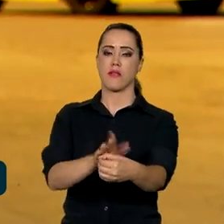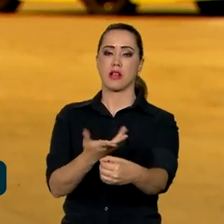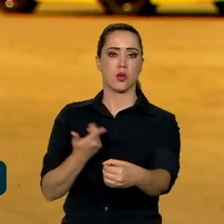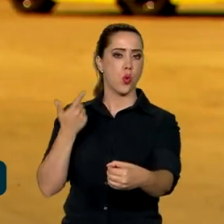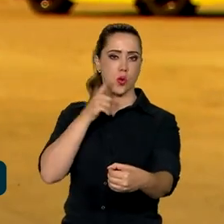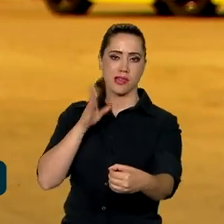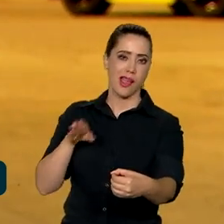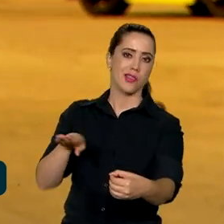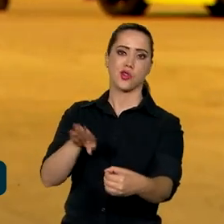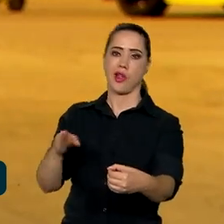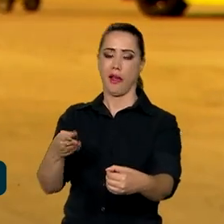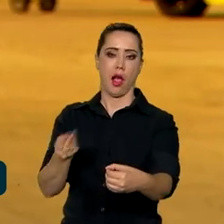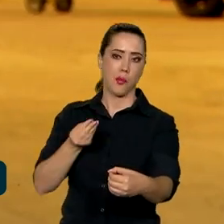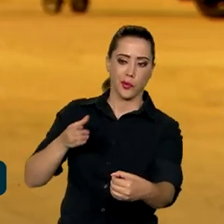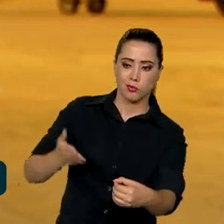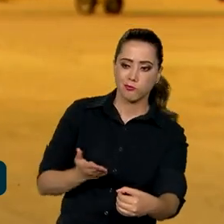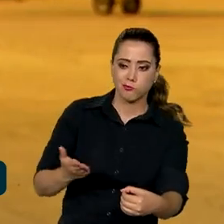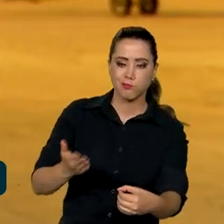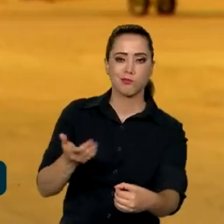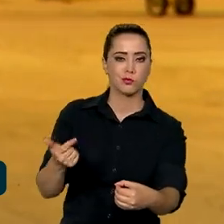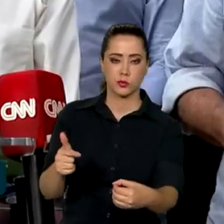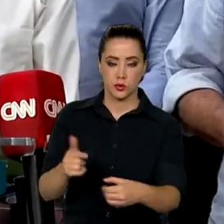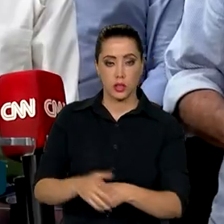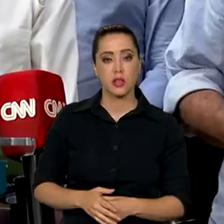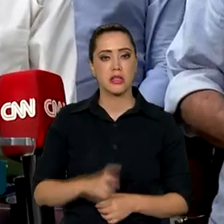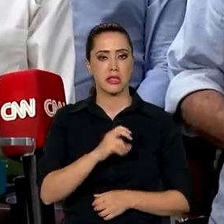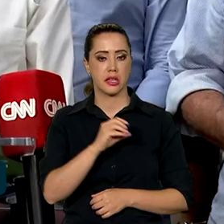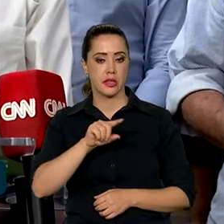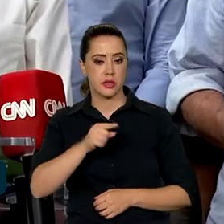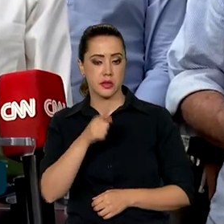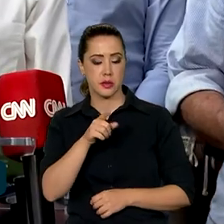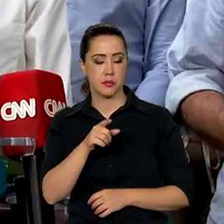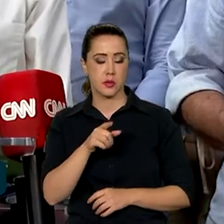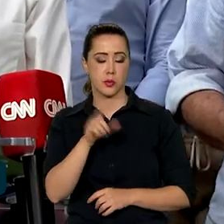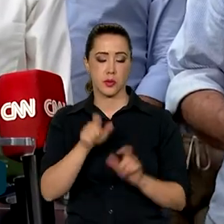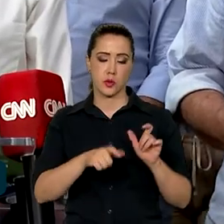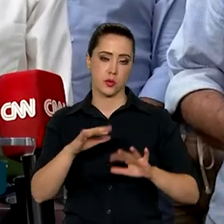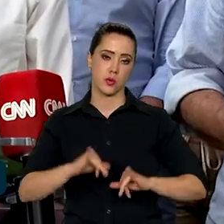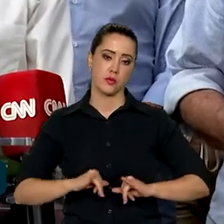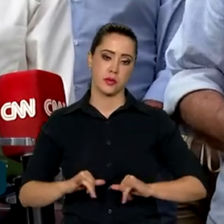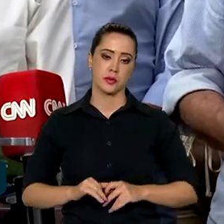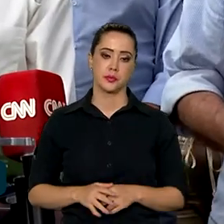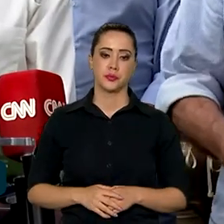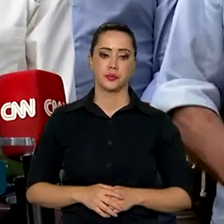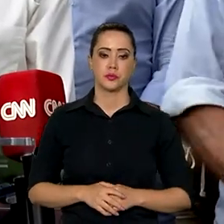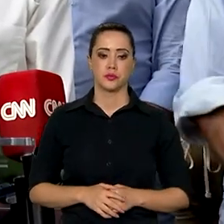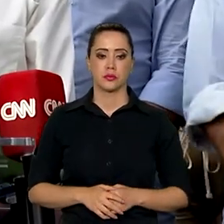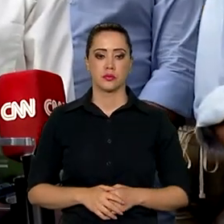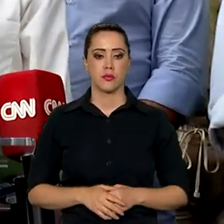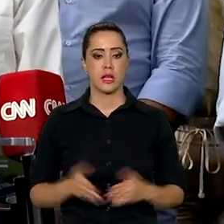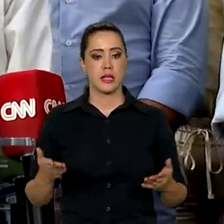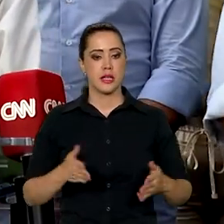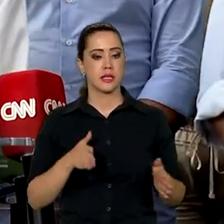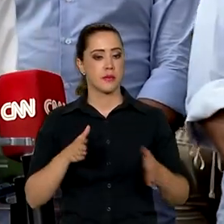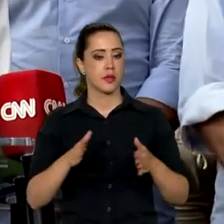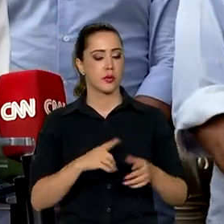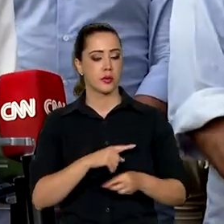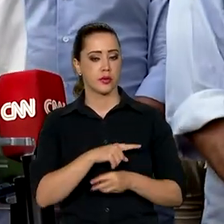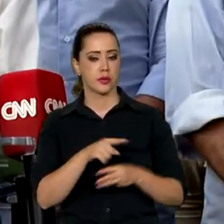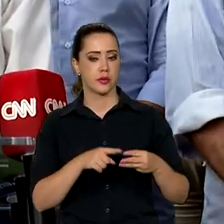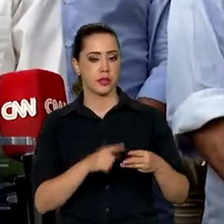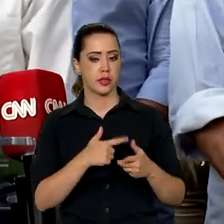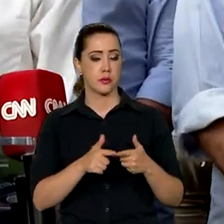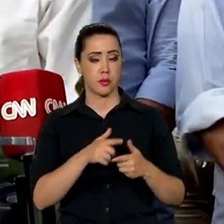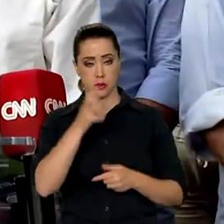pelo menos 500 mil pessoas são afetadas. Três grandes problemas relacionados a esse momento. A